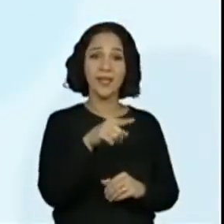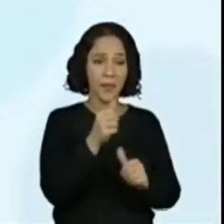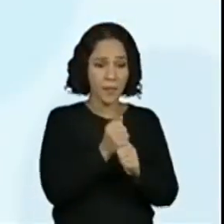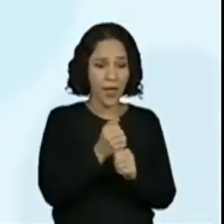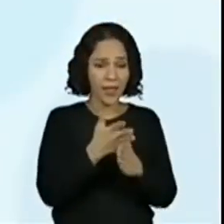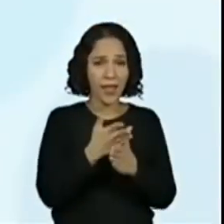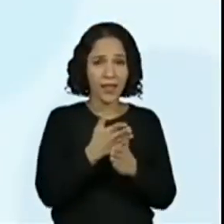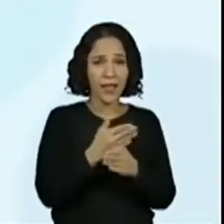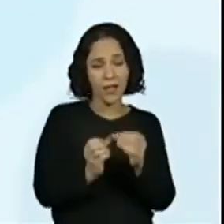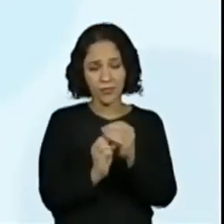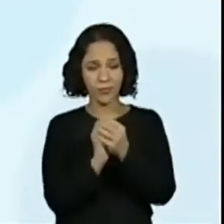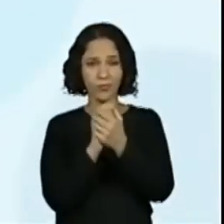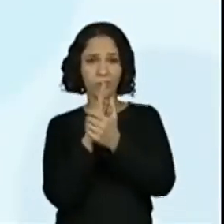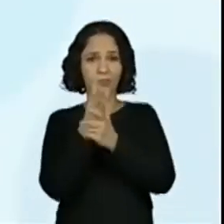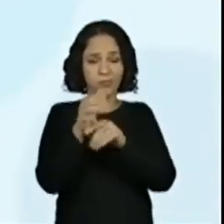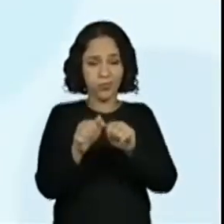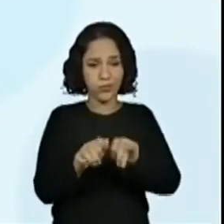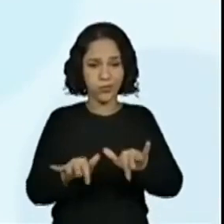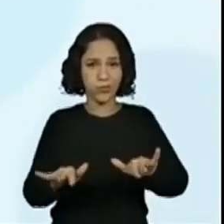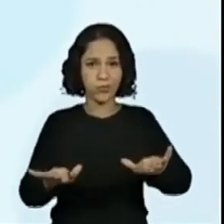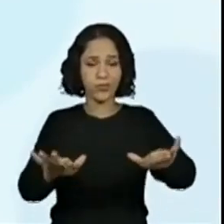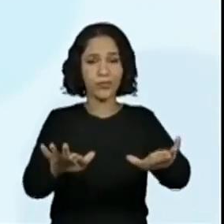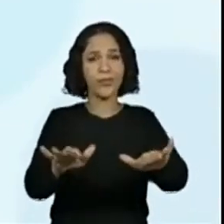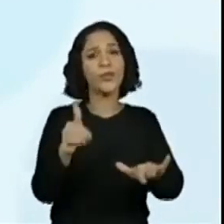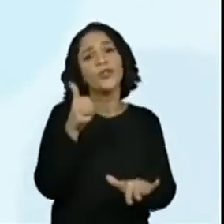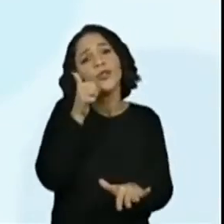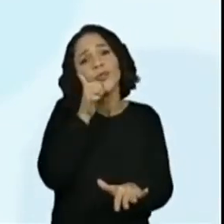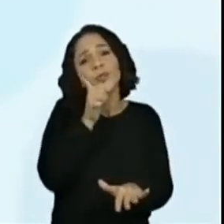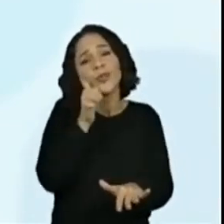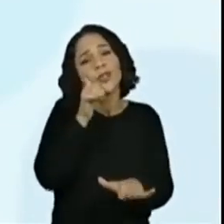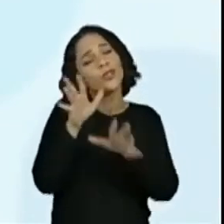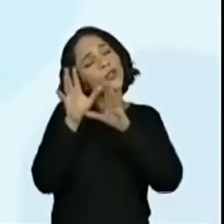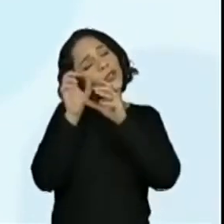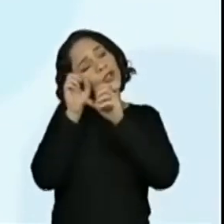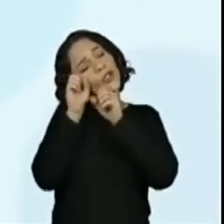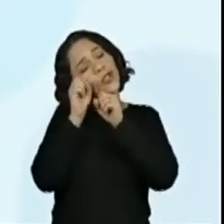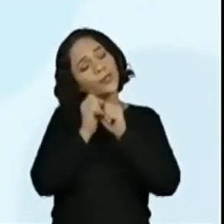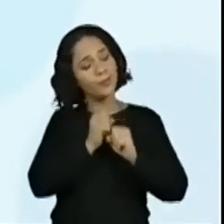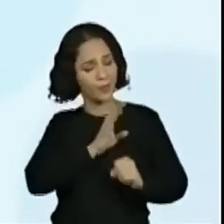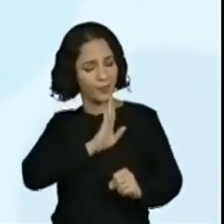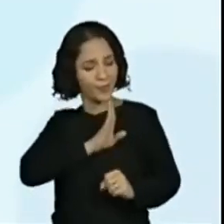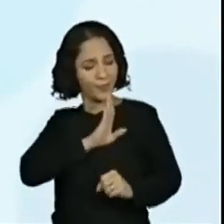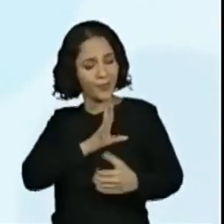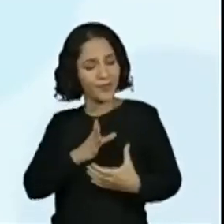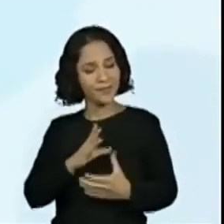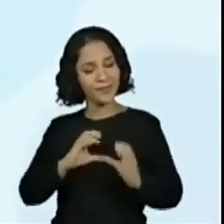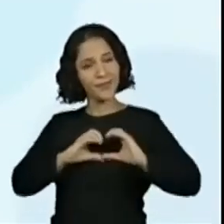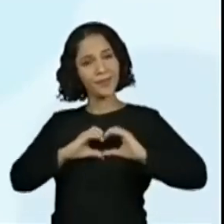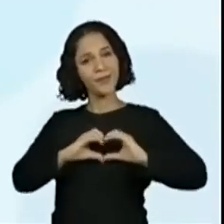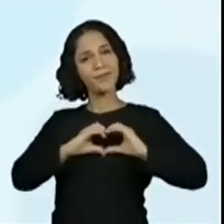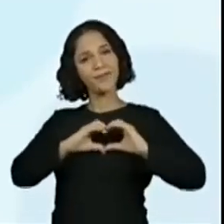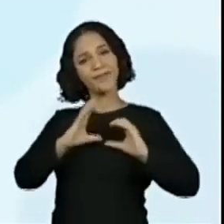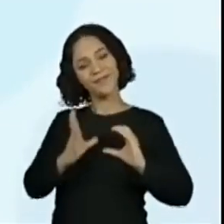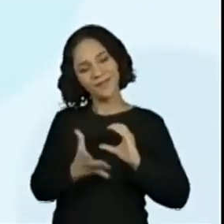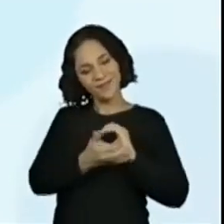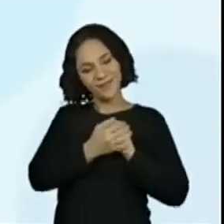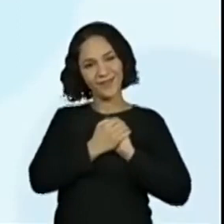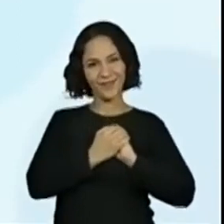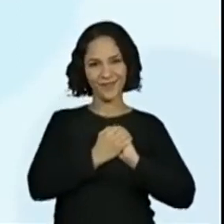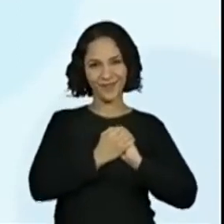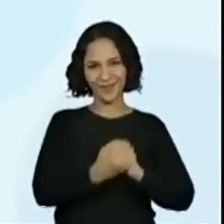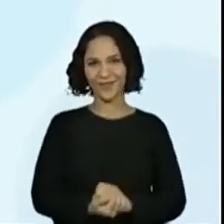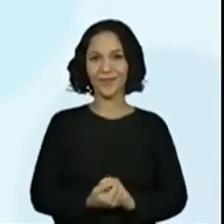nasce, se esparrama pelo chão. Menininha, quando dorme, põe a mão no coração. Muito bem. Vamos lá, professora?